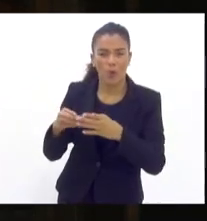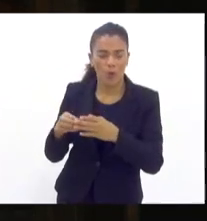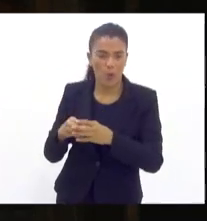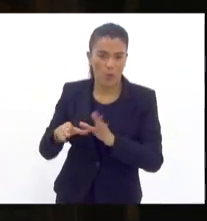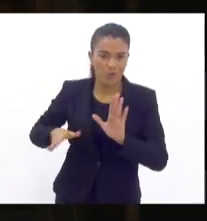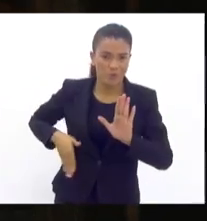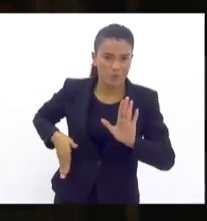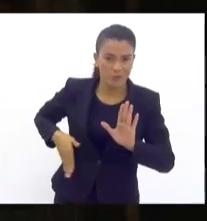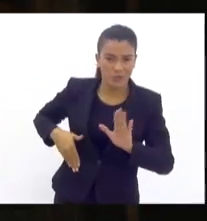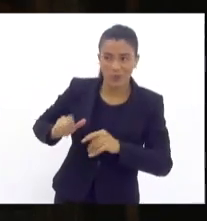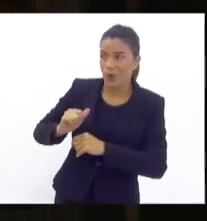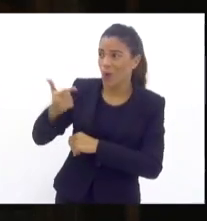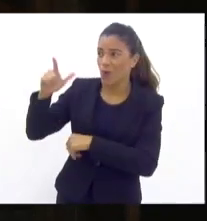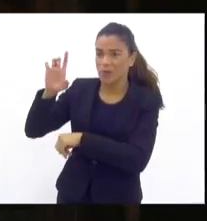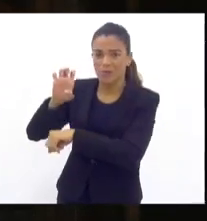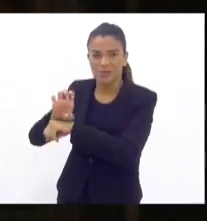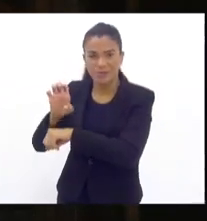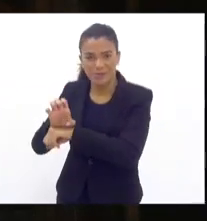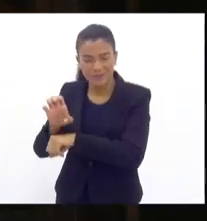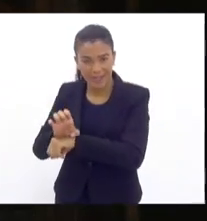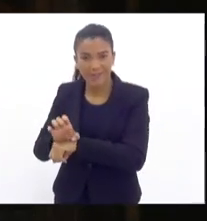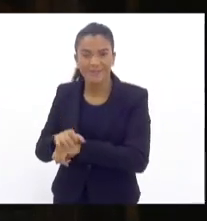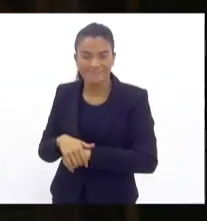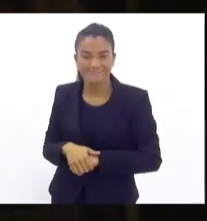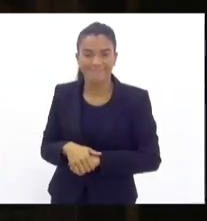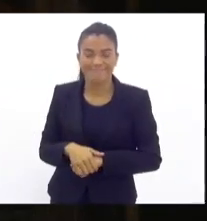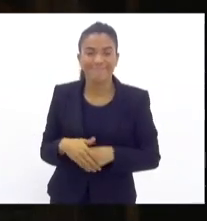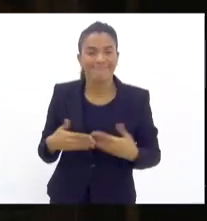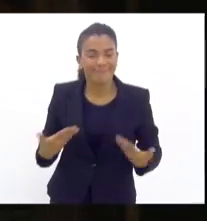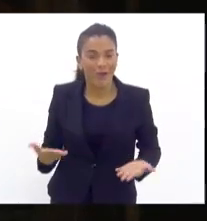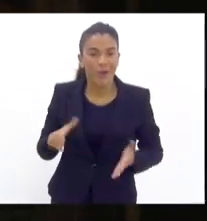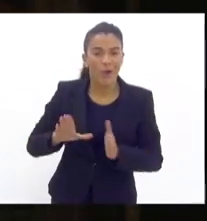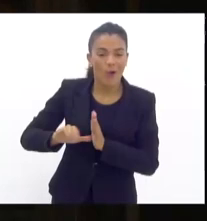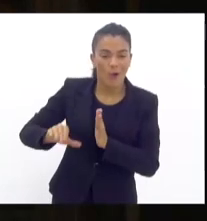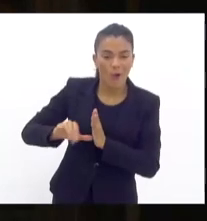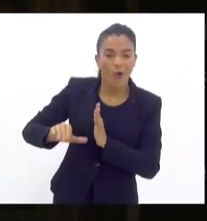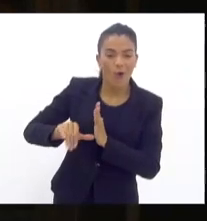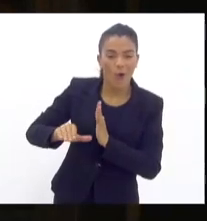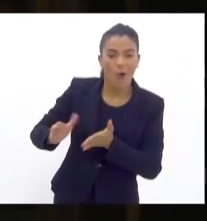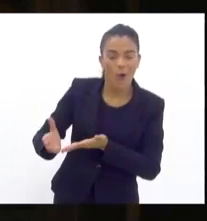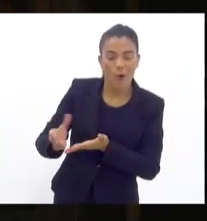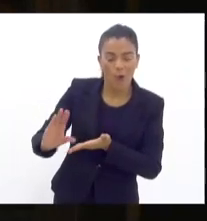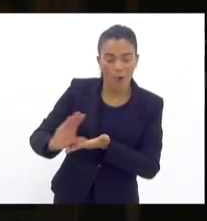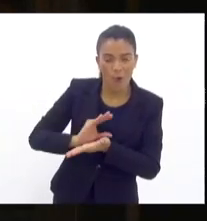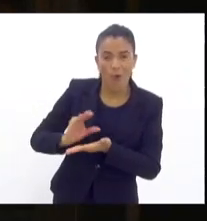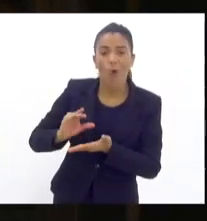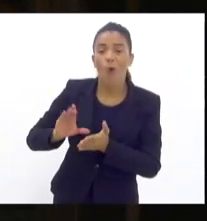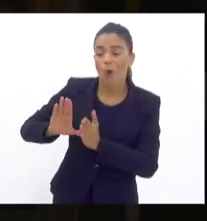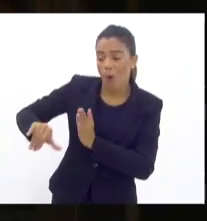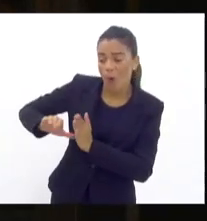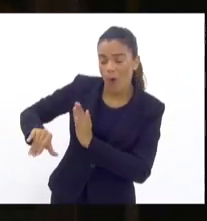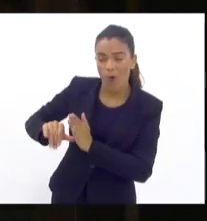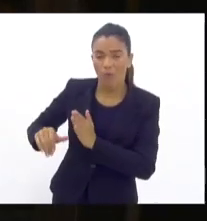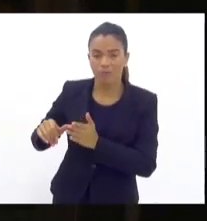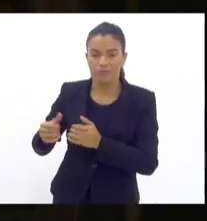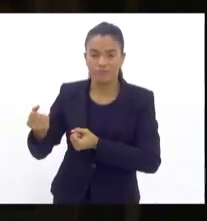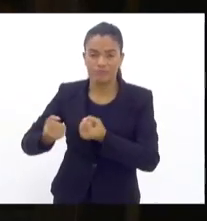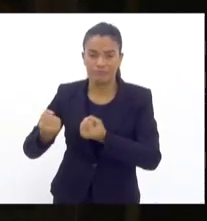em troca de uma poderosa receita. Então, o roubo de veículo, grande parte dos veículos que são roubados,